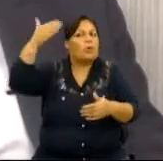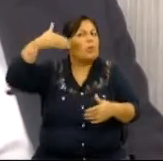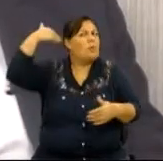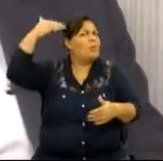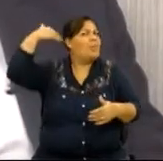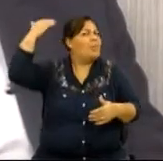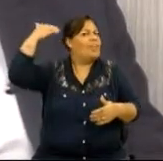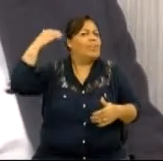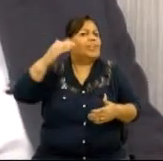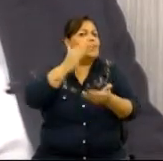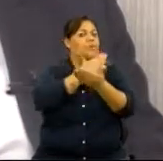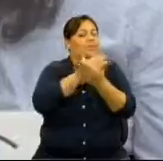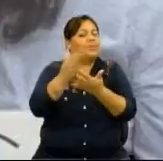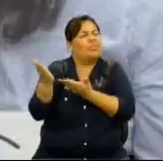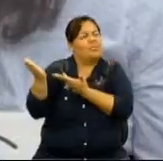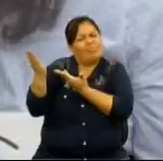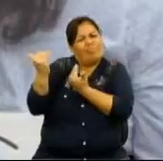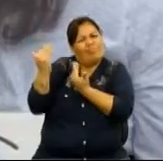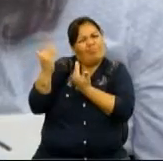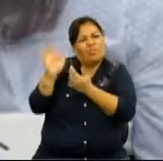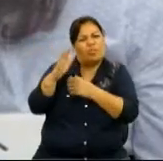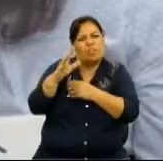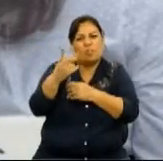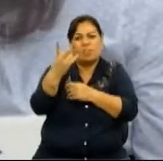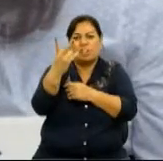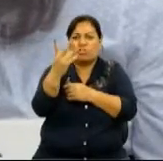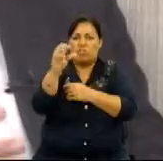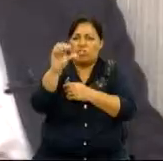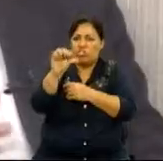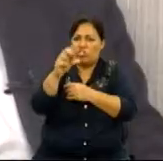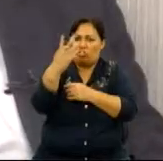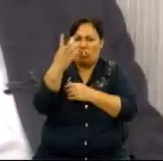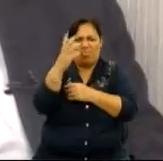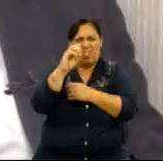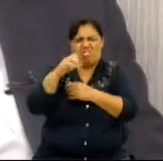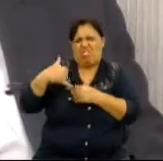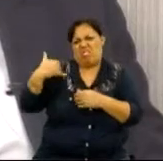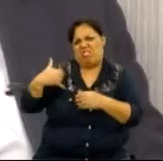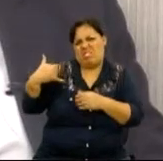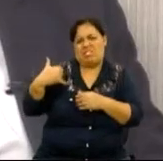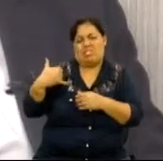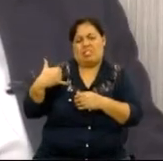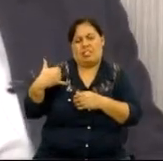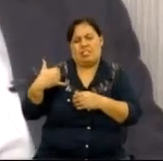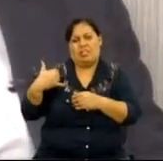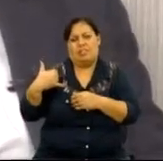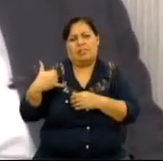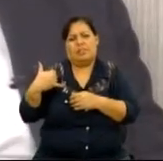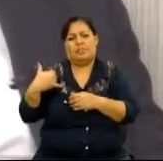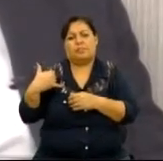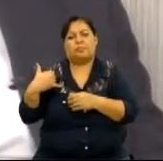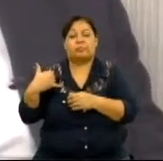foi fundada a Fundação Prolíbe muito jovem. Muito jovem. Ela devia ter 29, 30 anos.